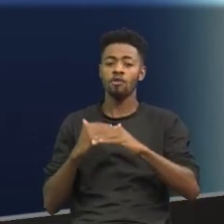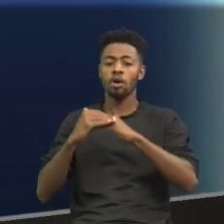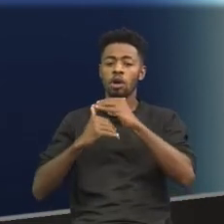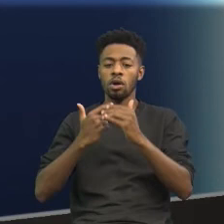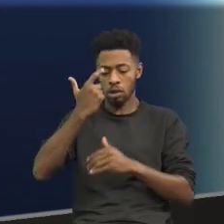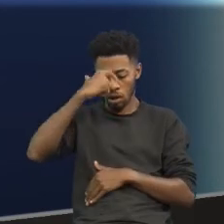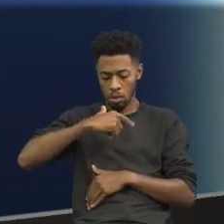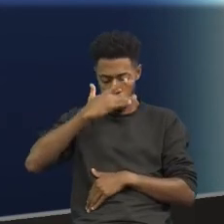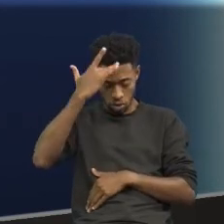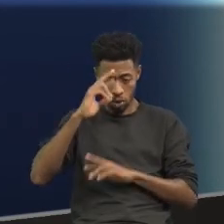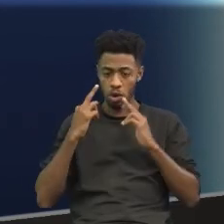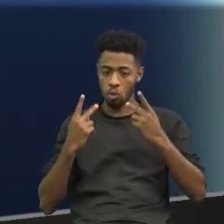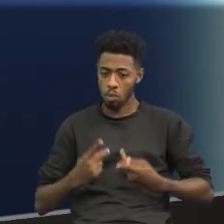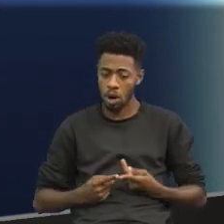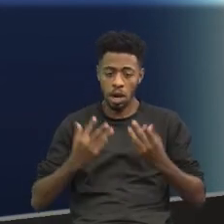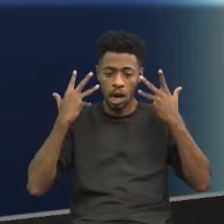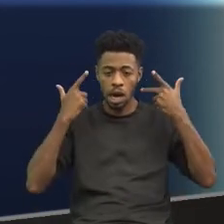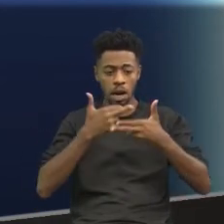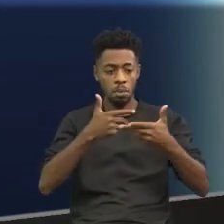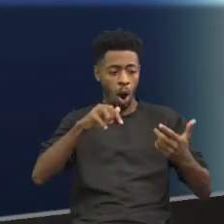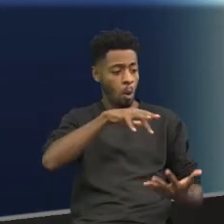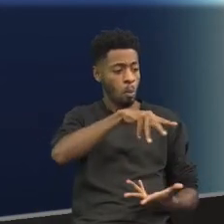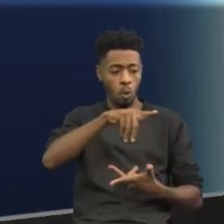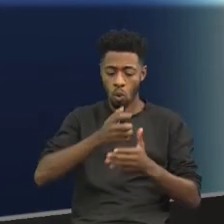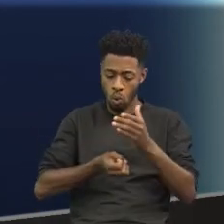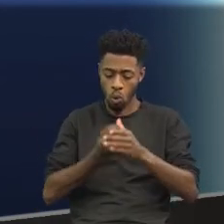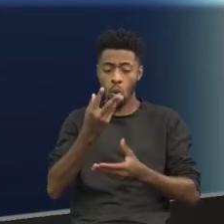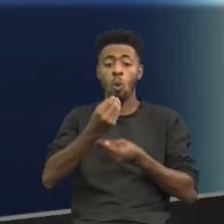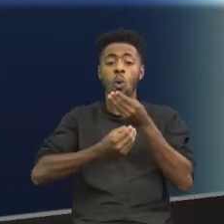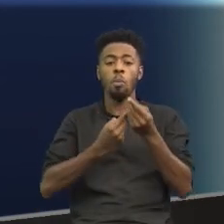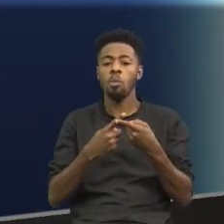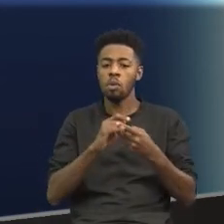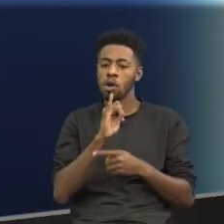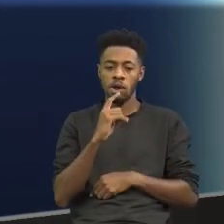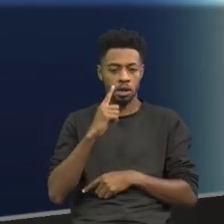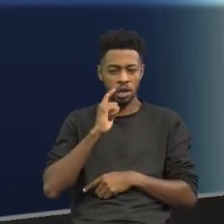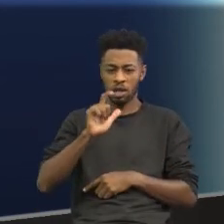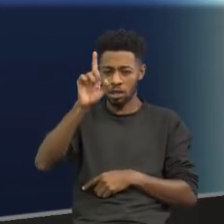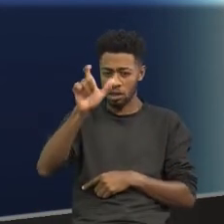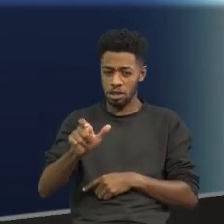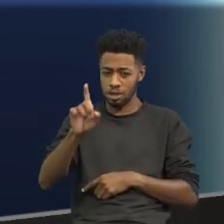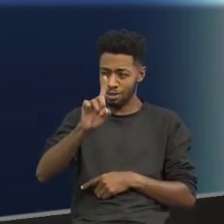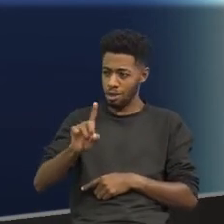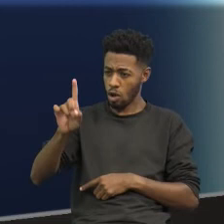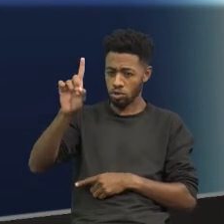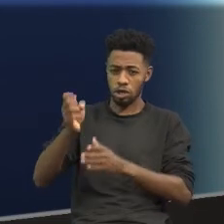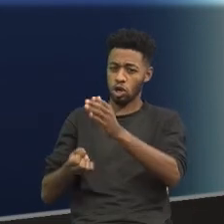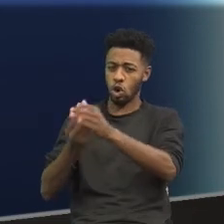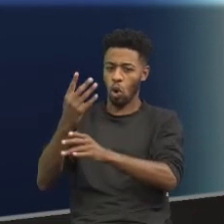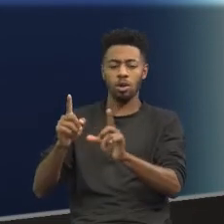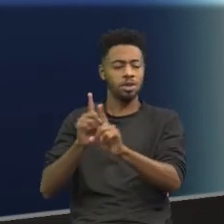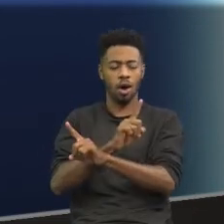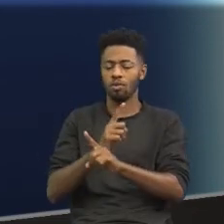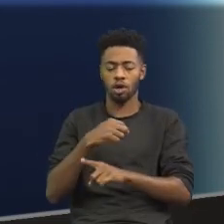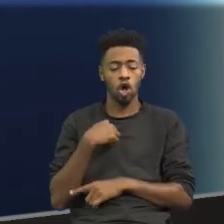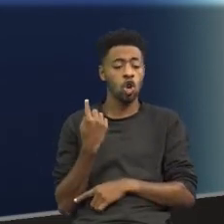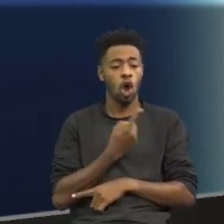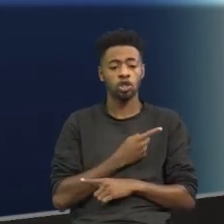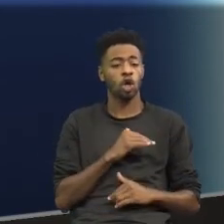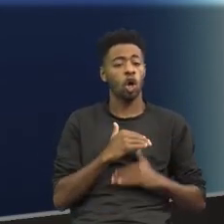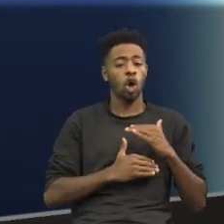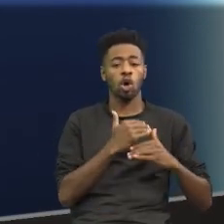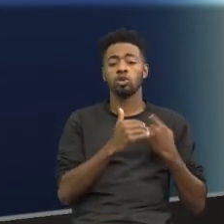das espécies. Então, ele usando aqui como confessar um homicídio no sentido metafórico. Eu estou destruindo as